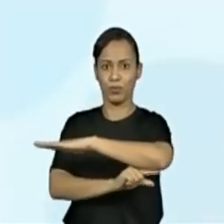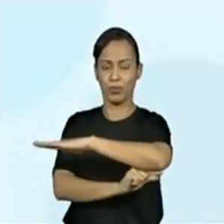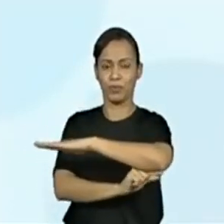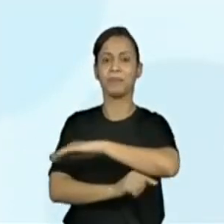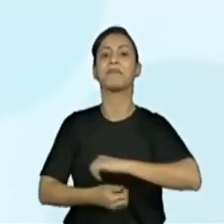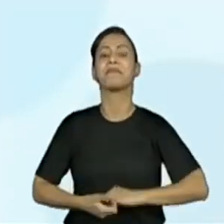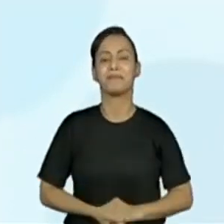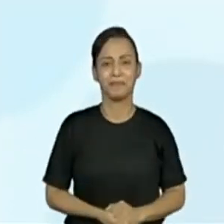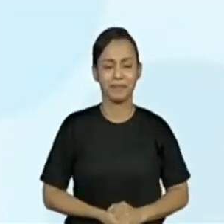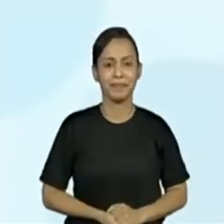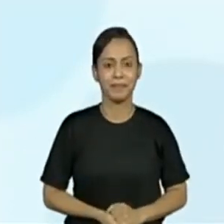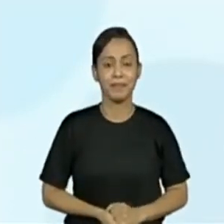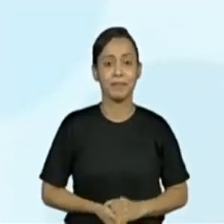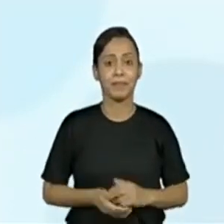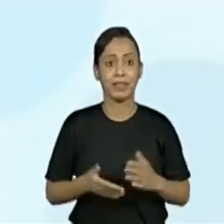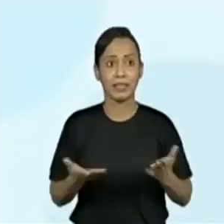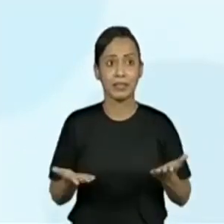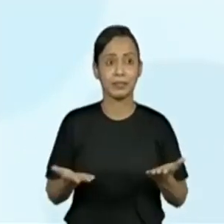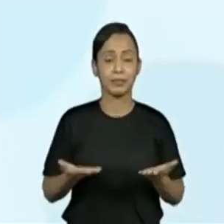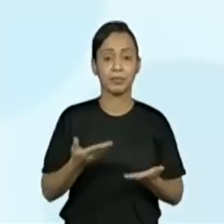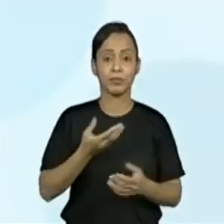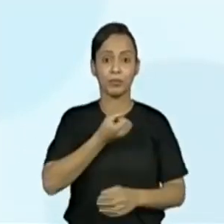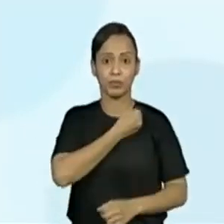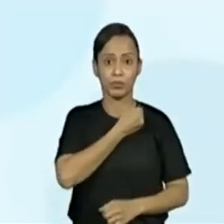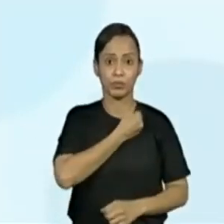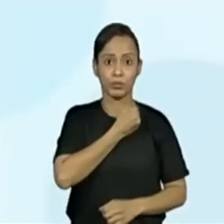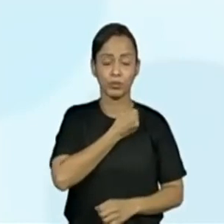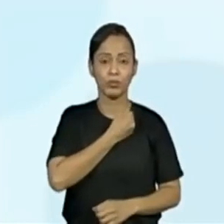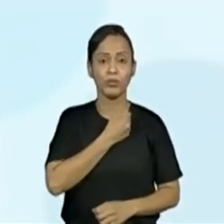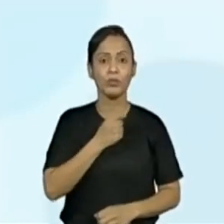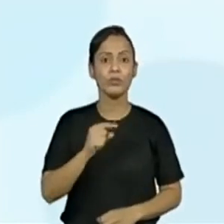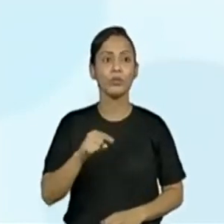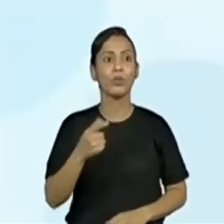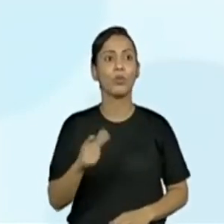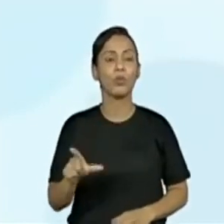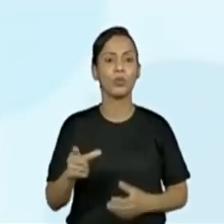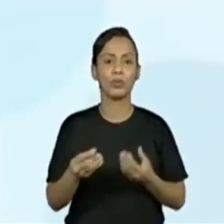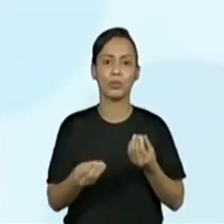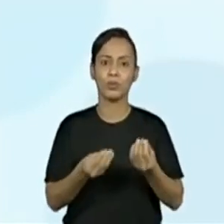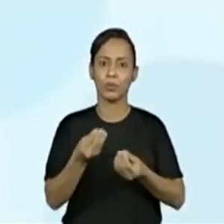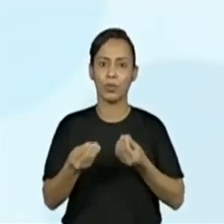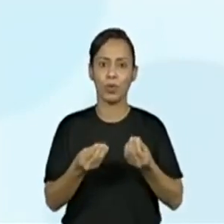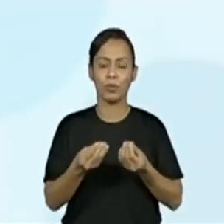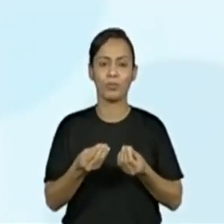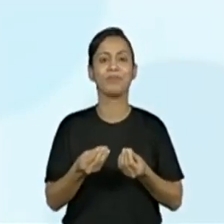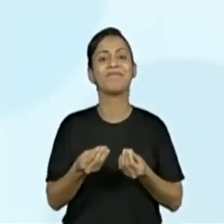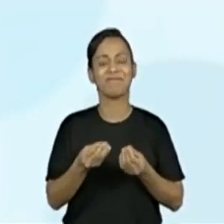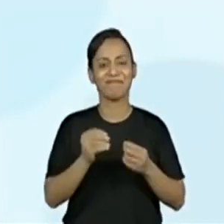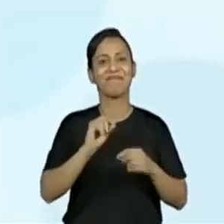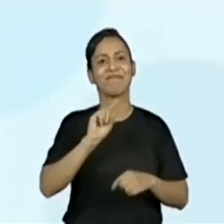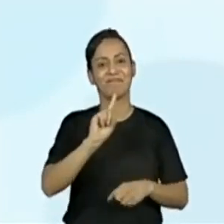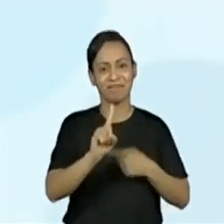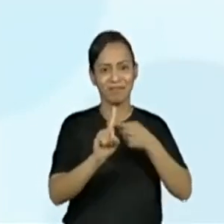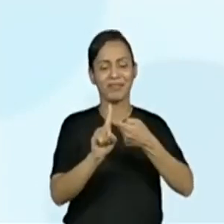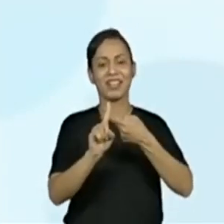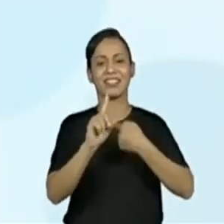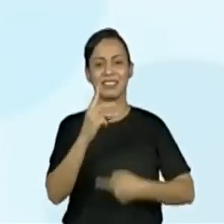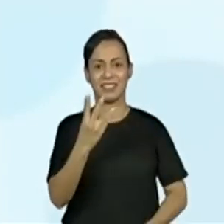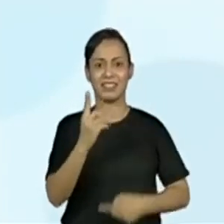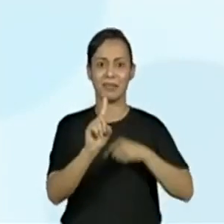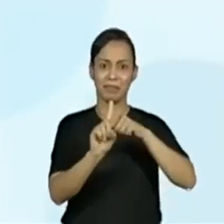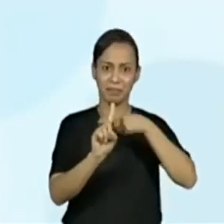Então, para obter o próximo número, a gente somou aí? O número 3. Não é? Somou sempre 3.